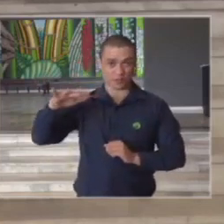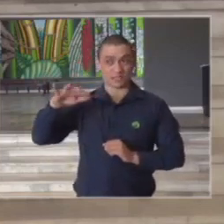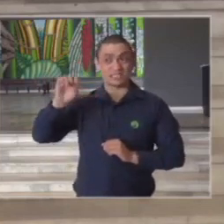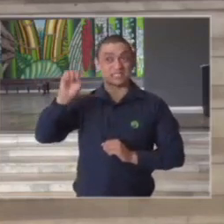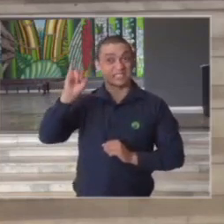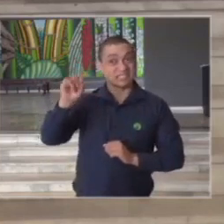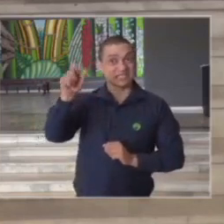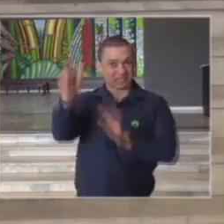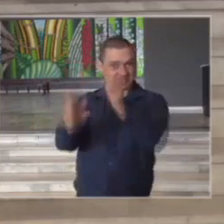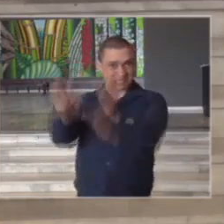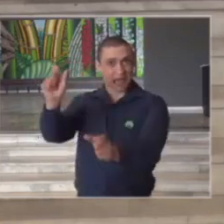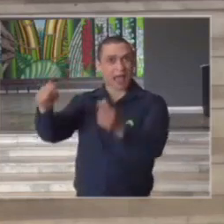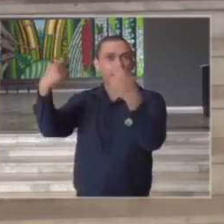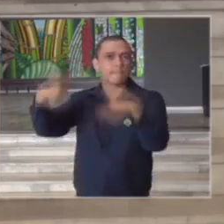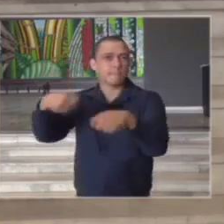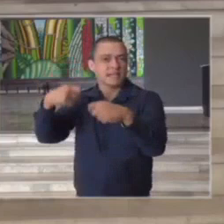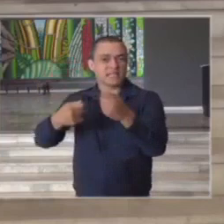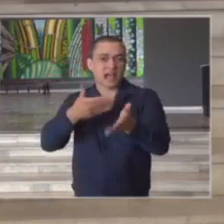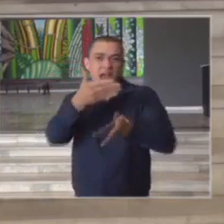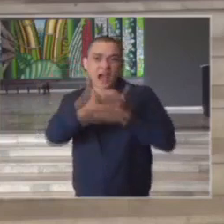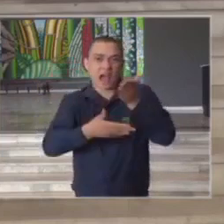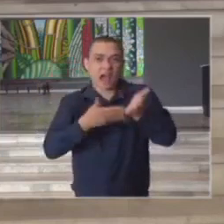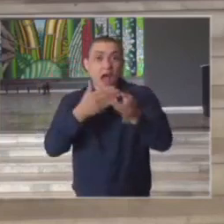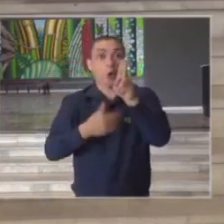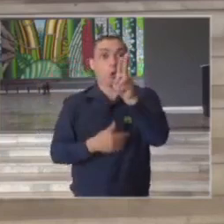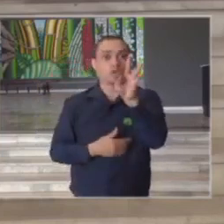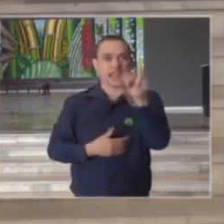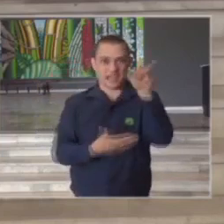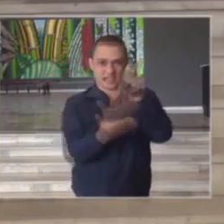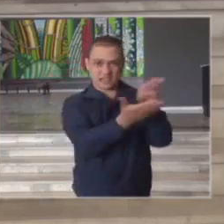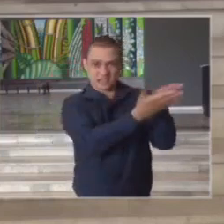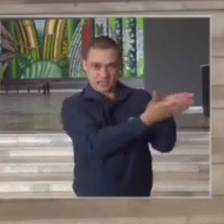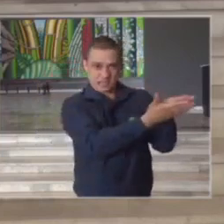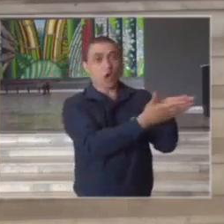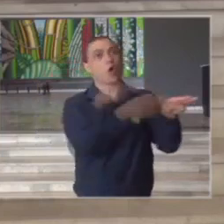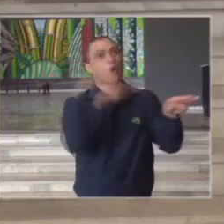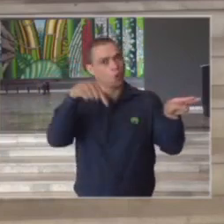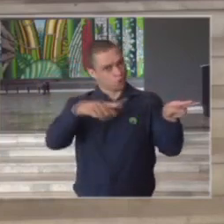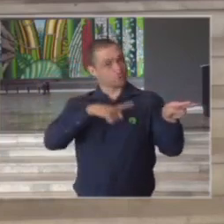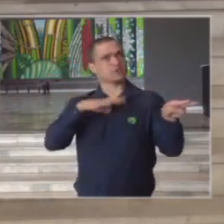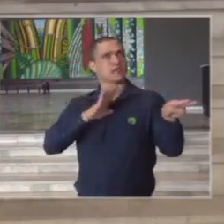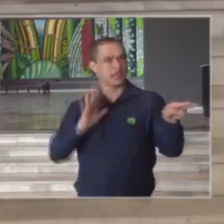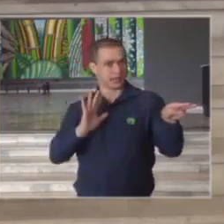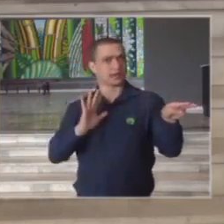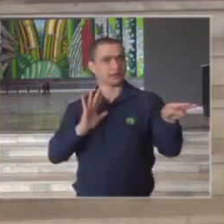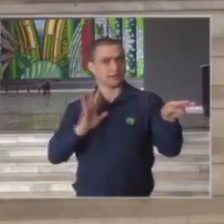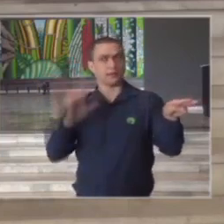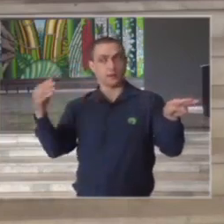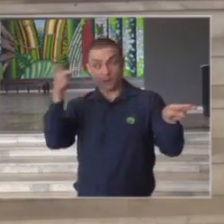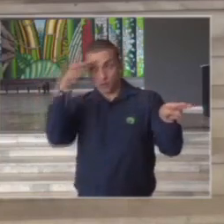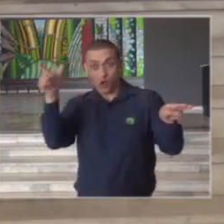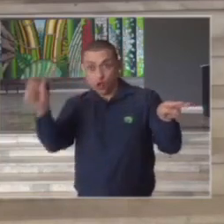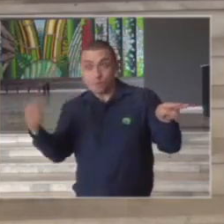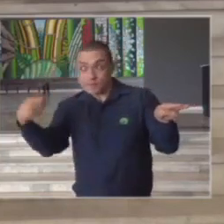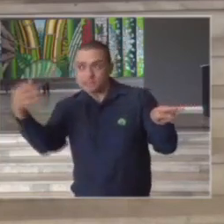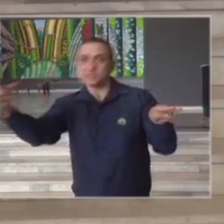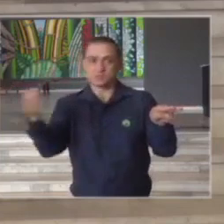necessitadas de tratamento por terapia intensiva nós temos leitos de terapia intensiva para oferecer